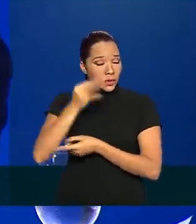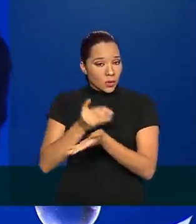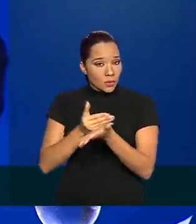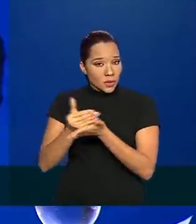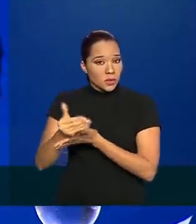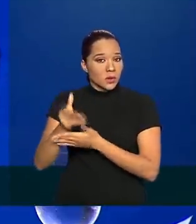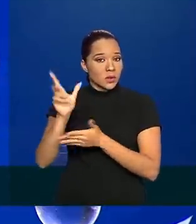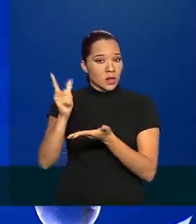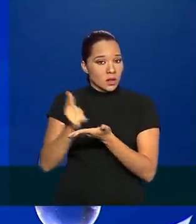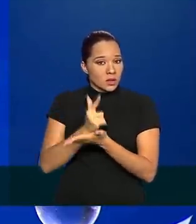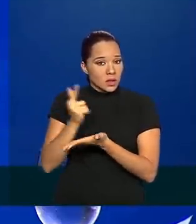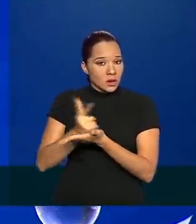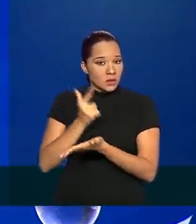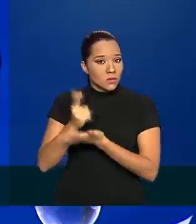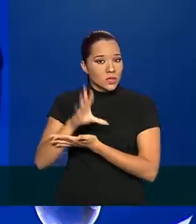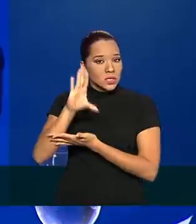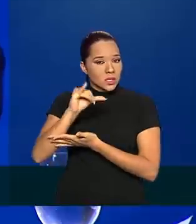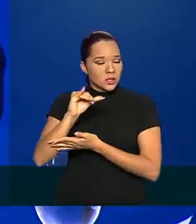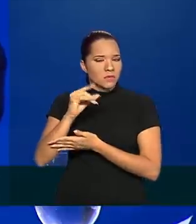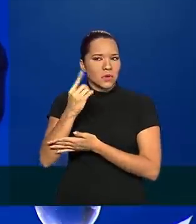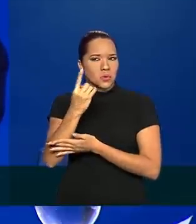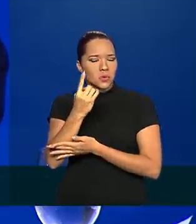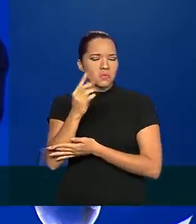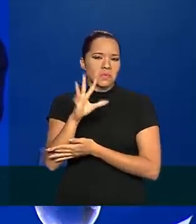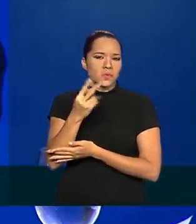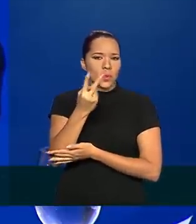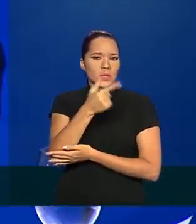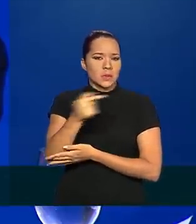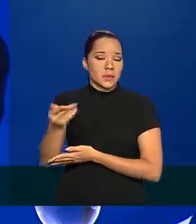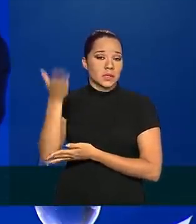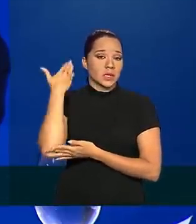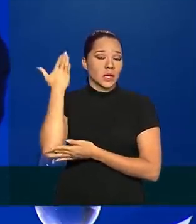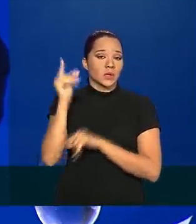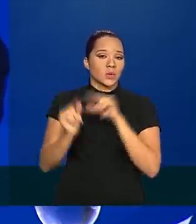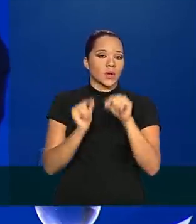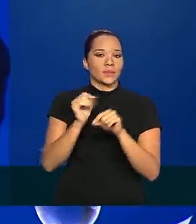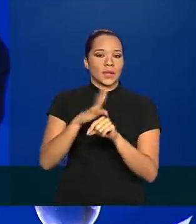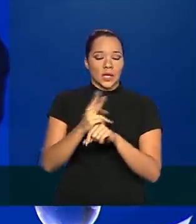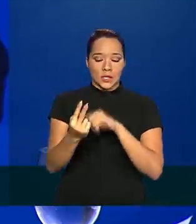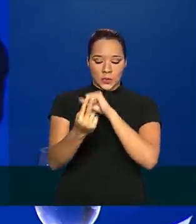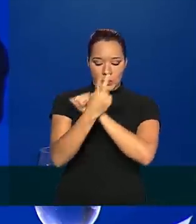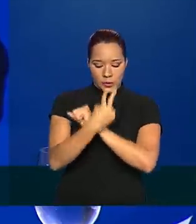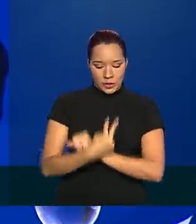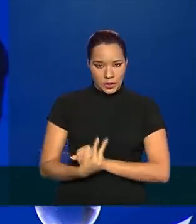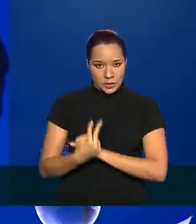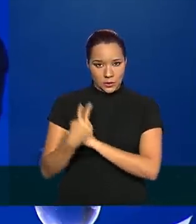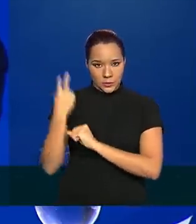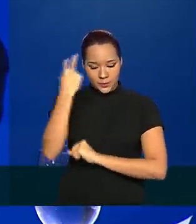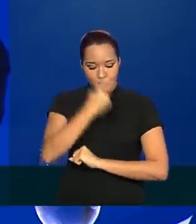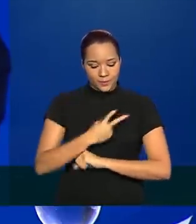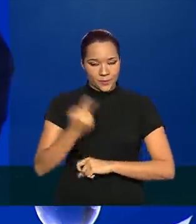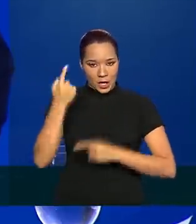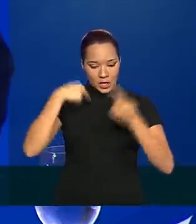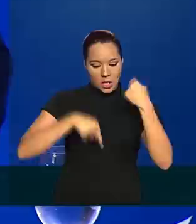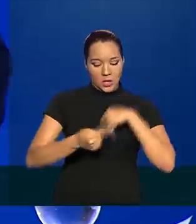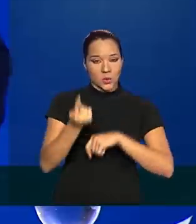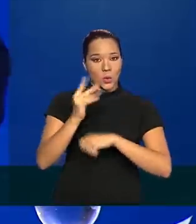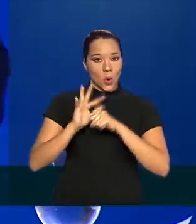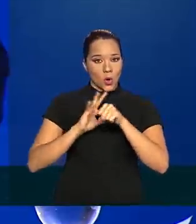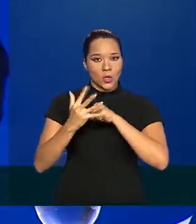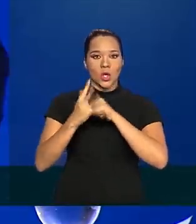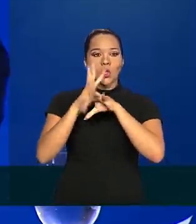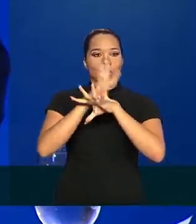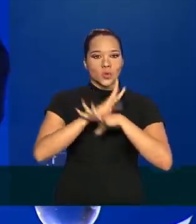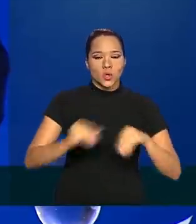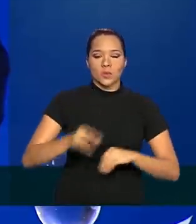científica, basicamente uma ou duas semanas atrás, de que os anticorpos para o coronavírus, eles desaparecem